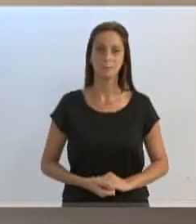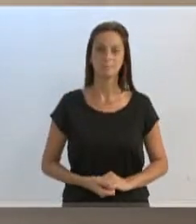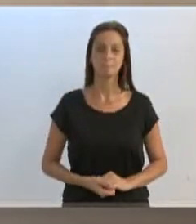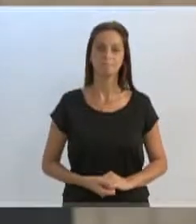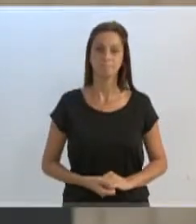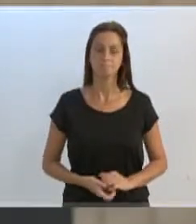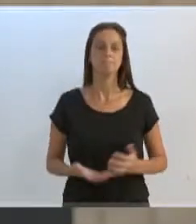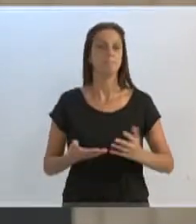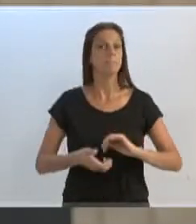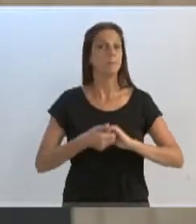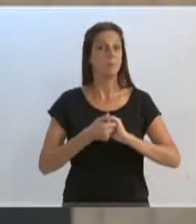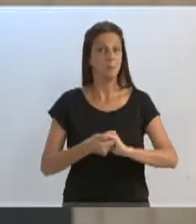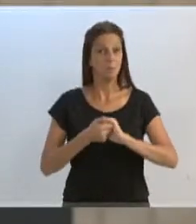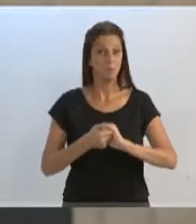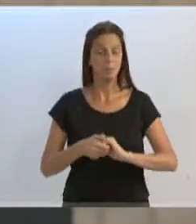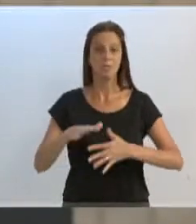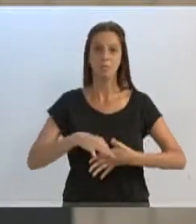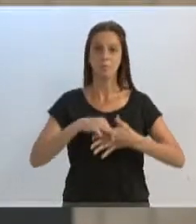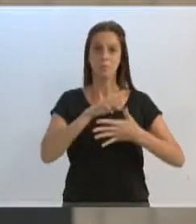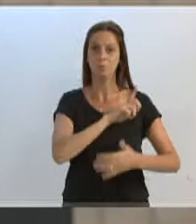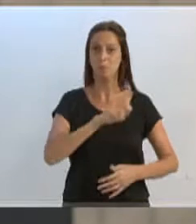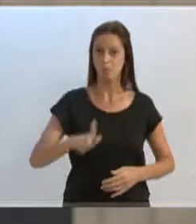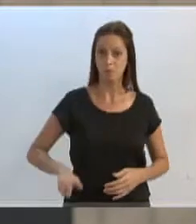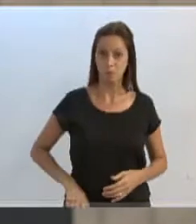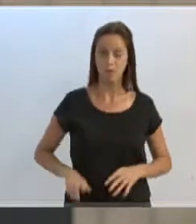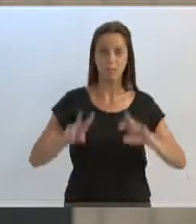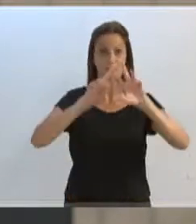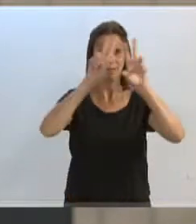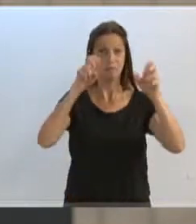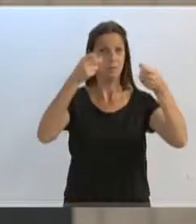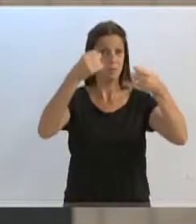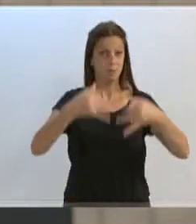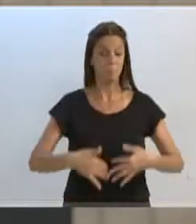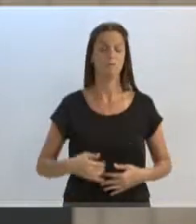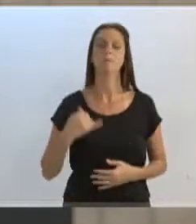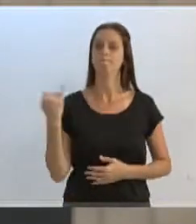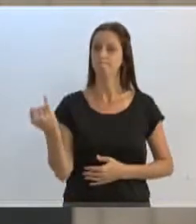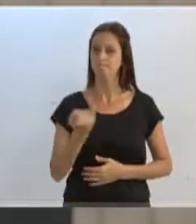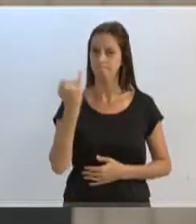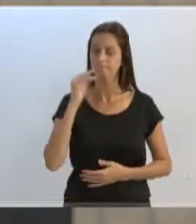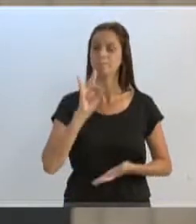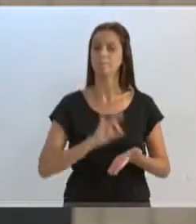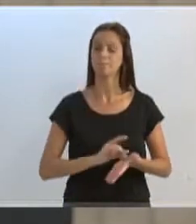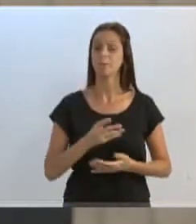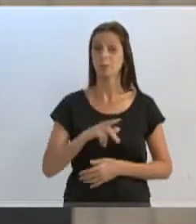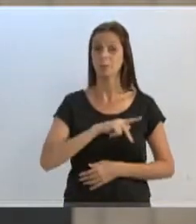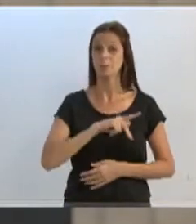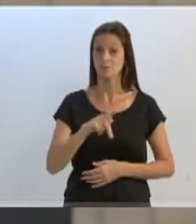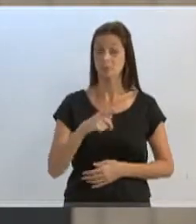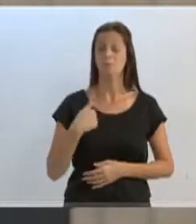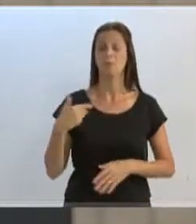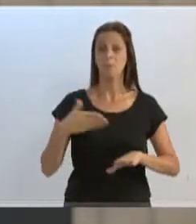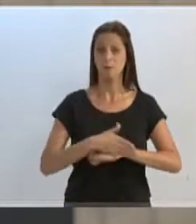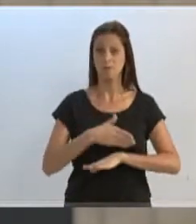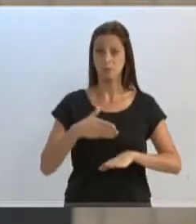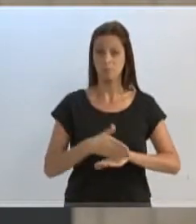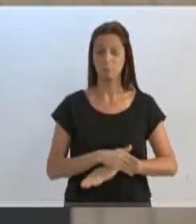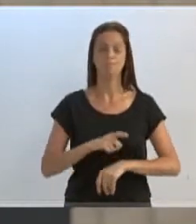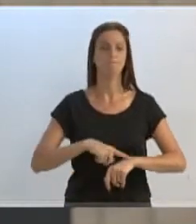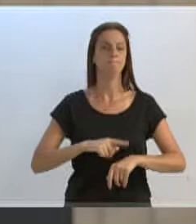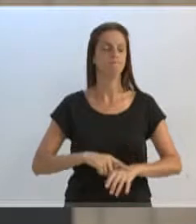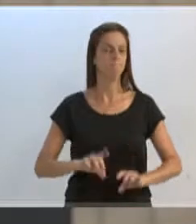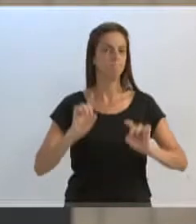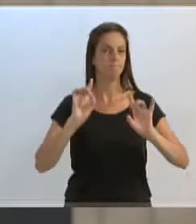Quero cumprimentar ao líder do governo, que traz esse assunto tão relevante, e V. Exª, o presidente, também participou desse momento solene,